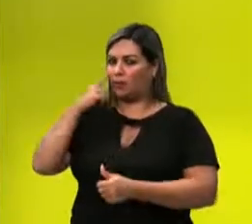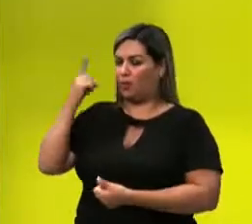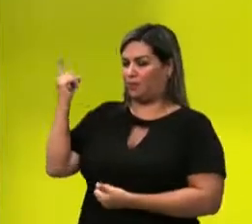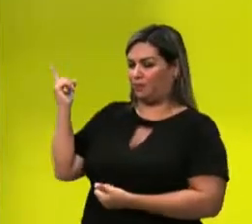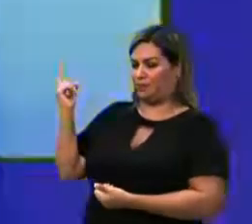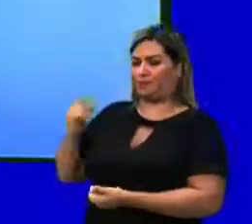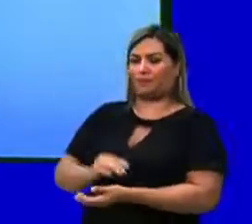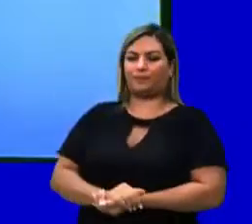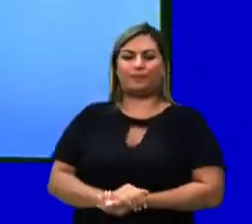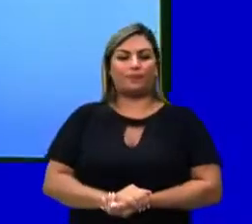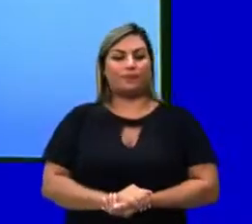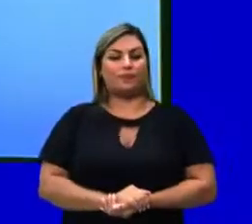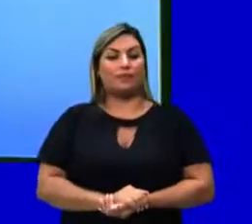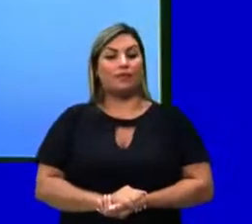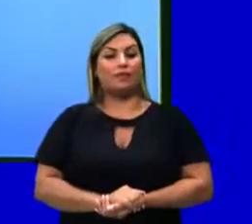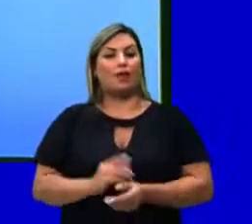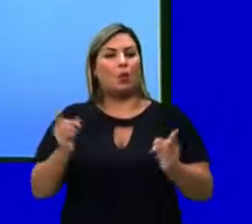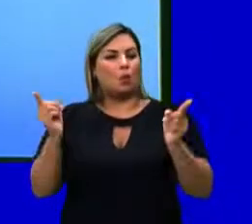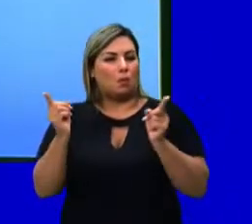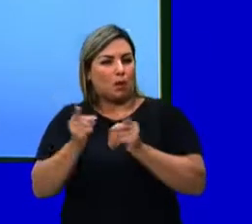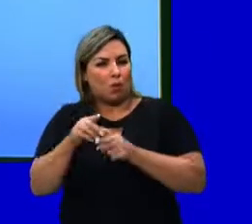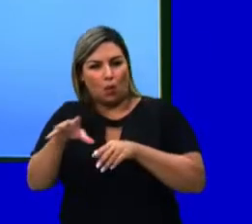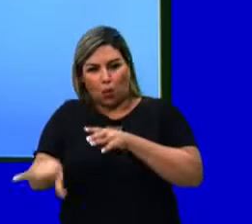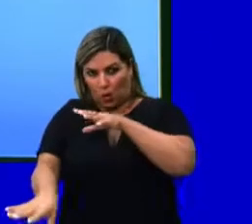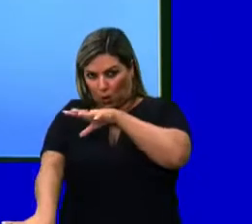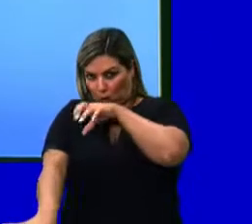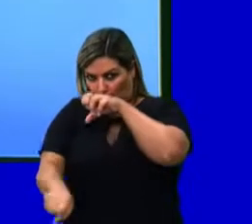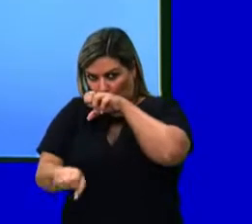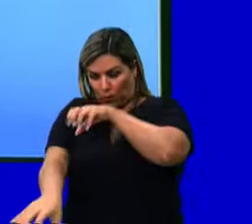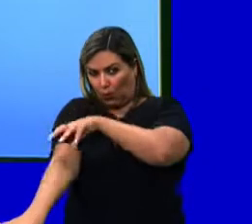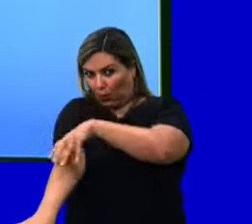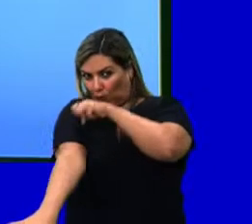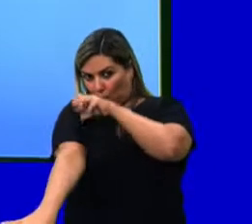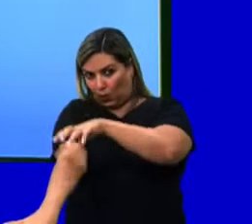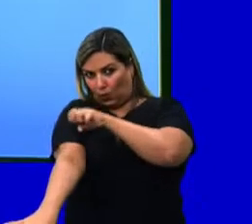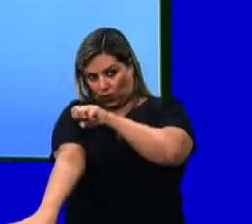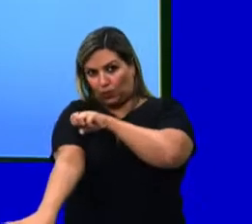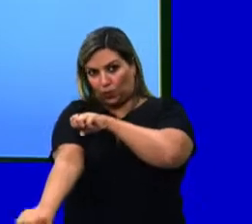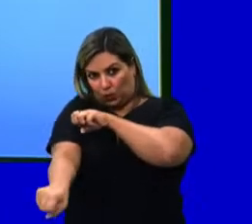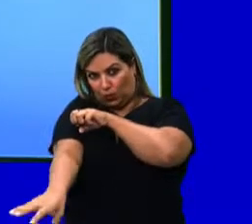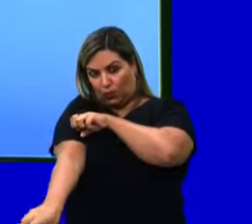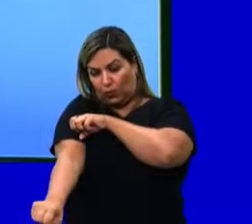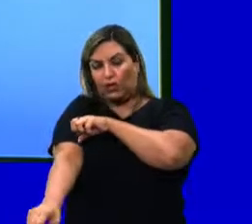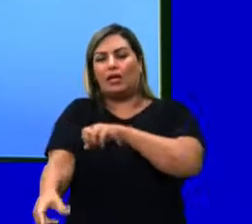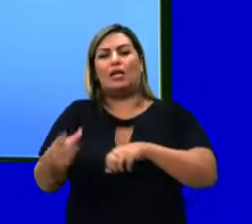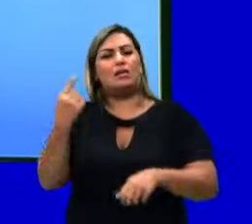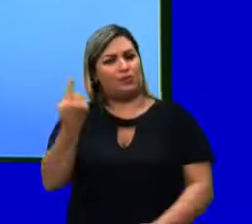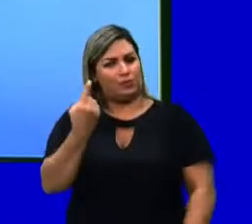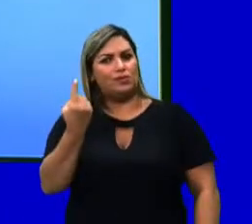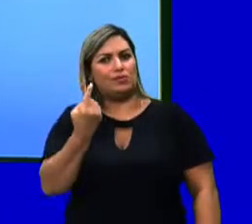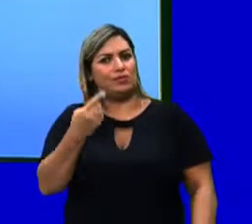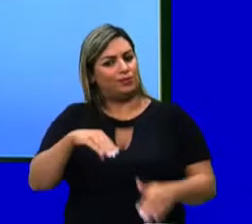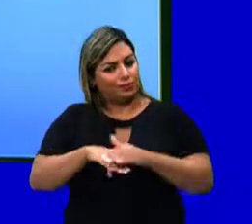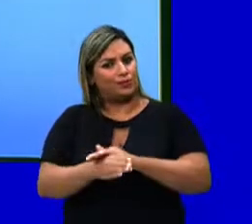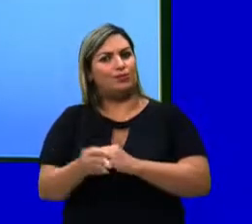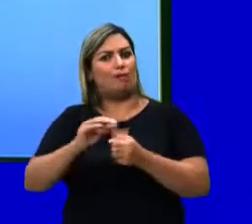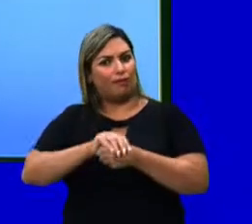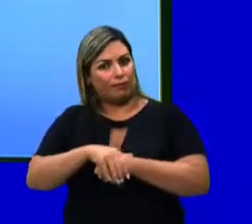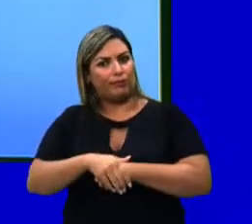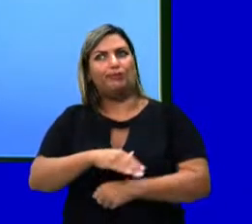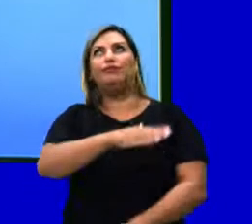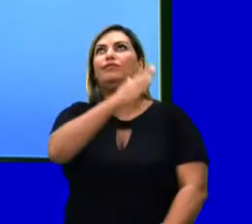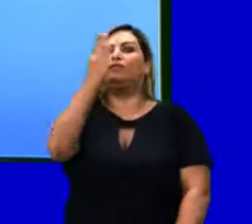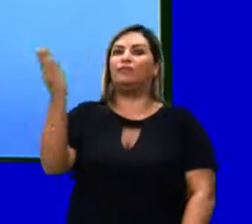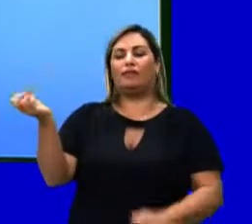aí na tela. O menor tamanduá do mundo é solitário e tem hábitos noturnos. Passa o dia